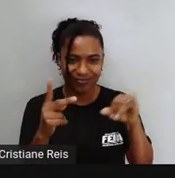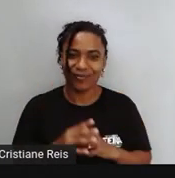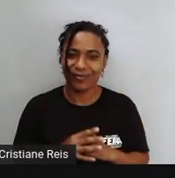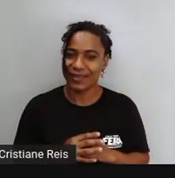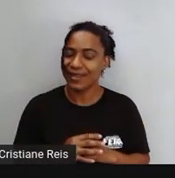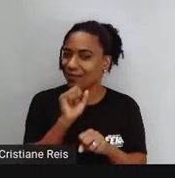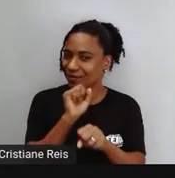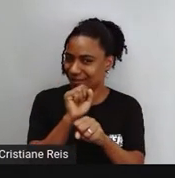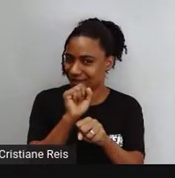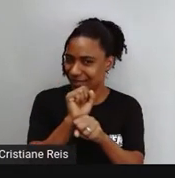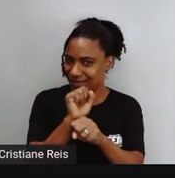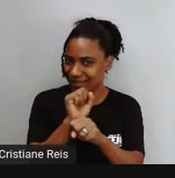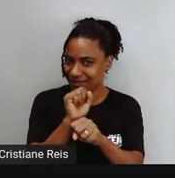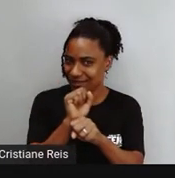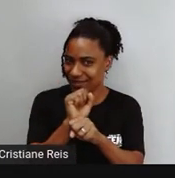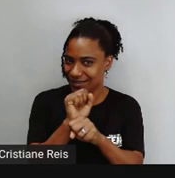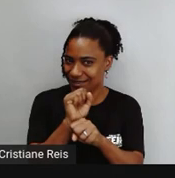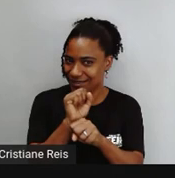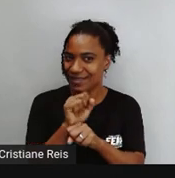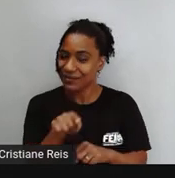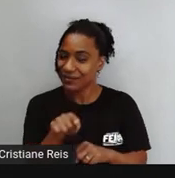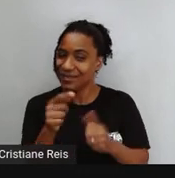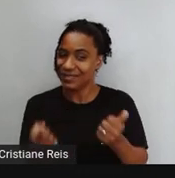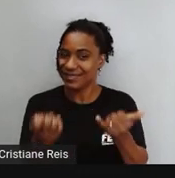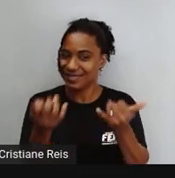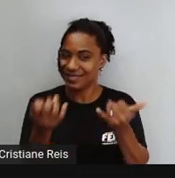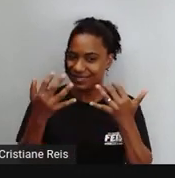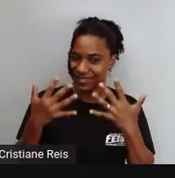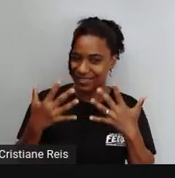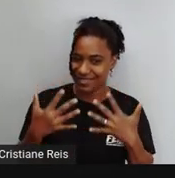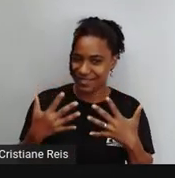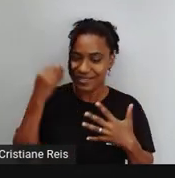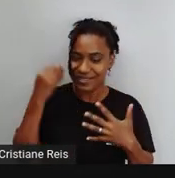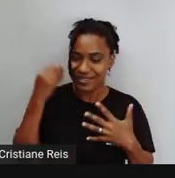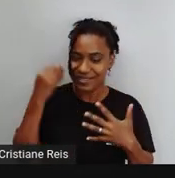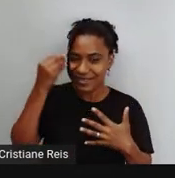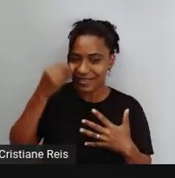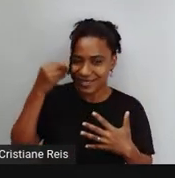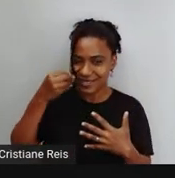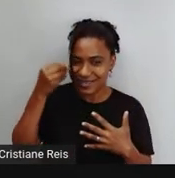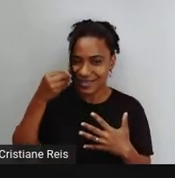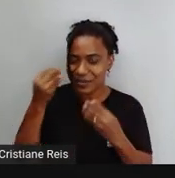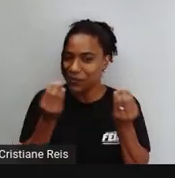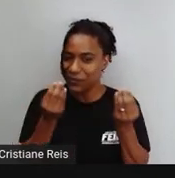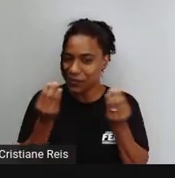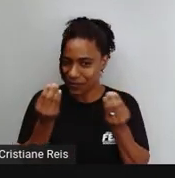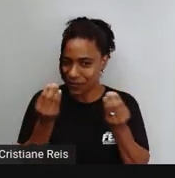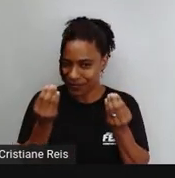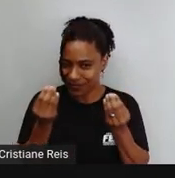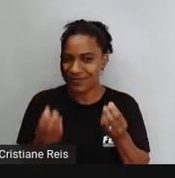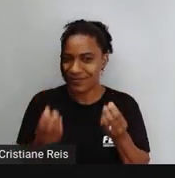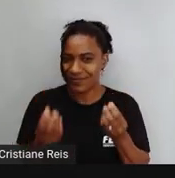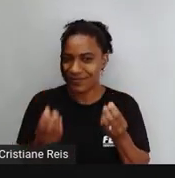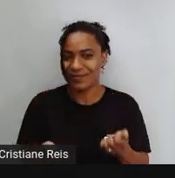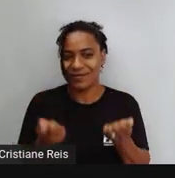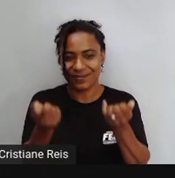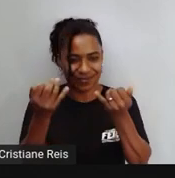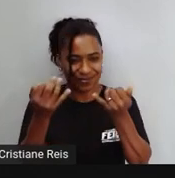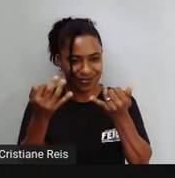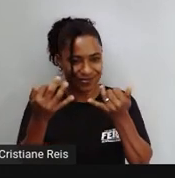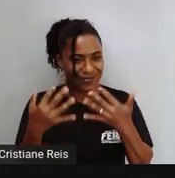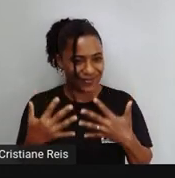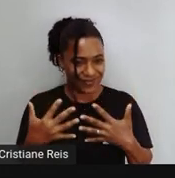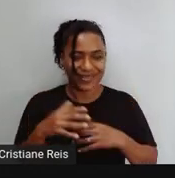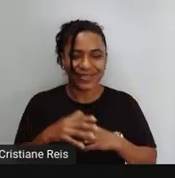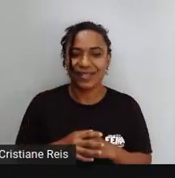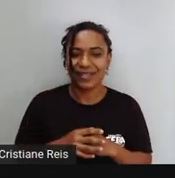Esperando Que você me conte A sua experiência Ao produzir O infográfico E logo depois